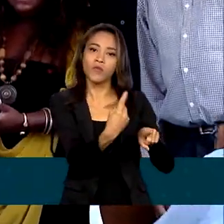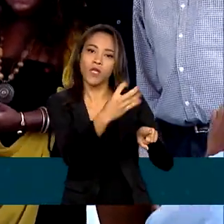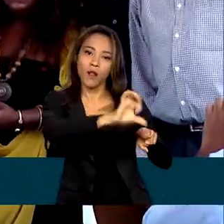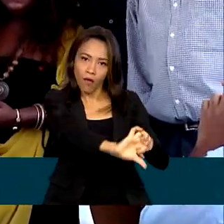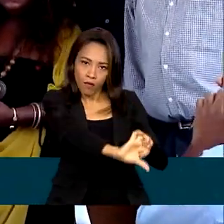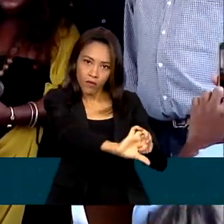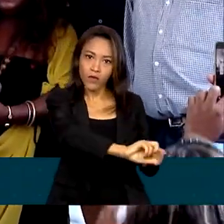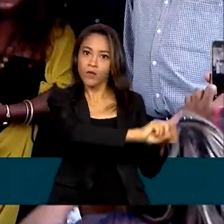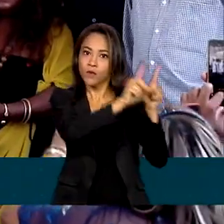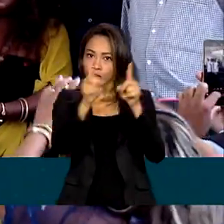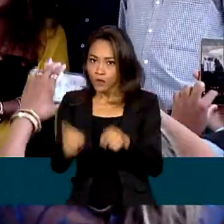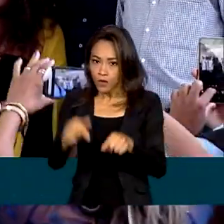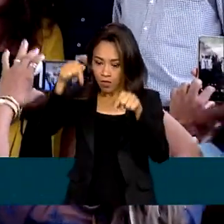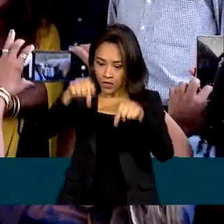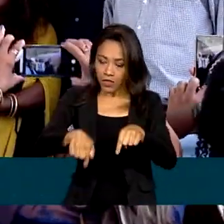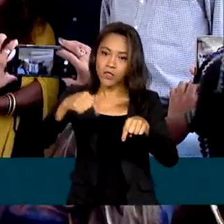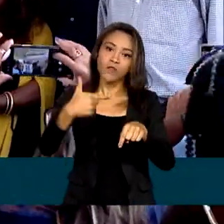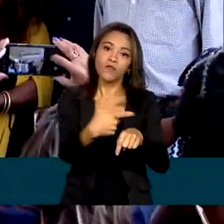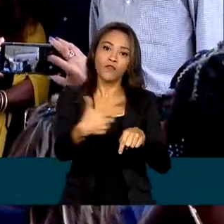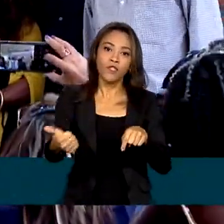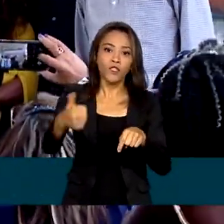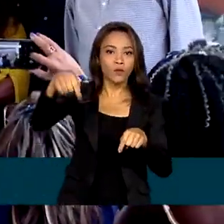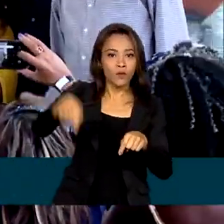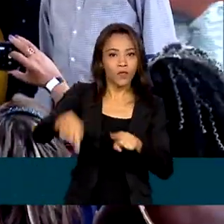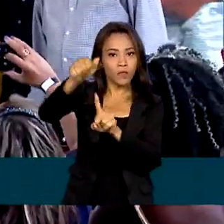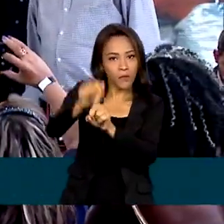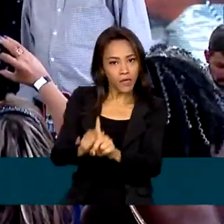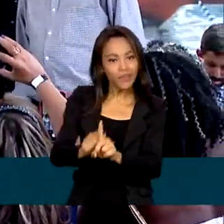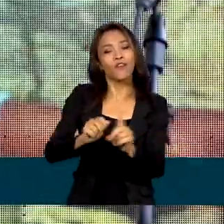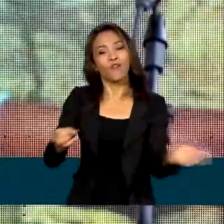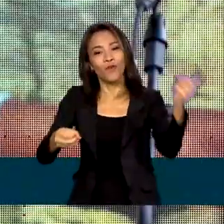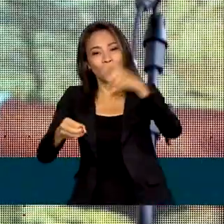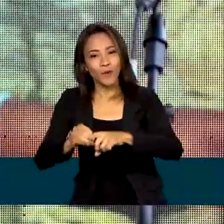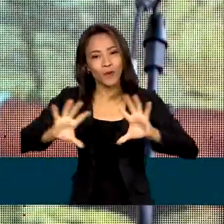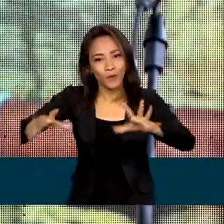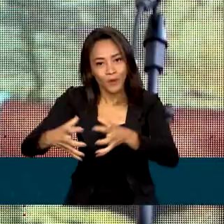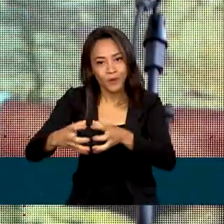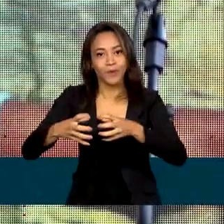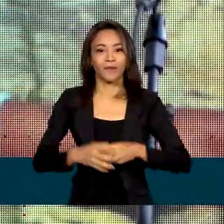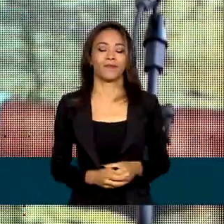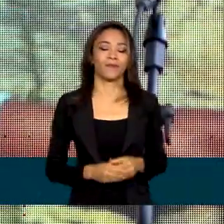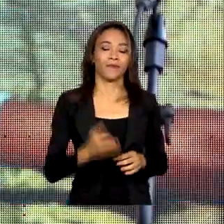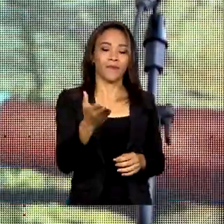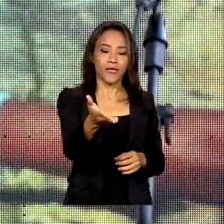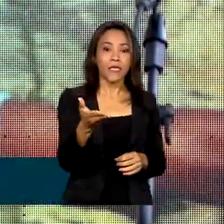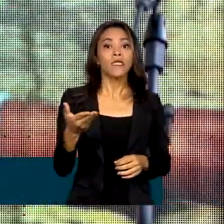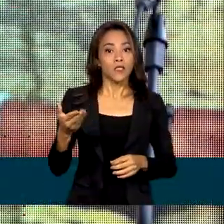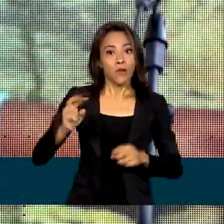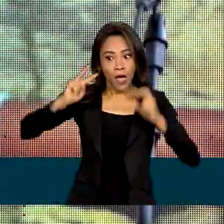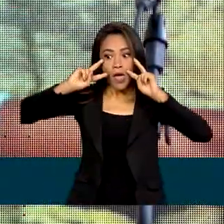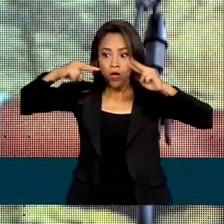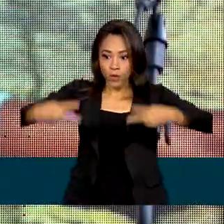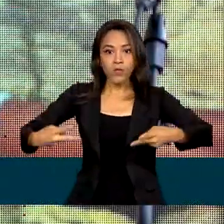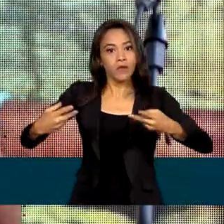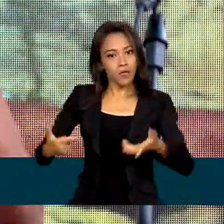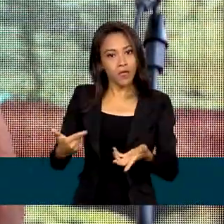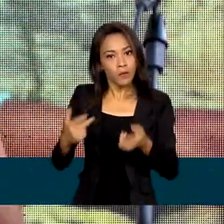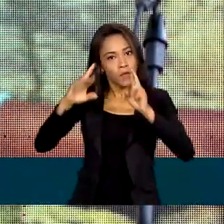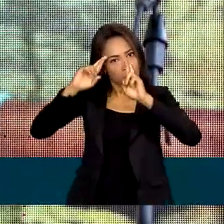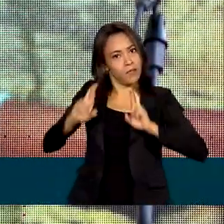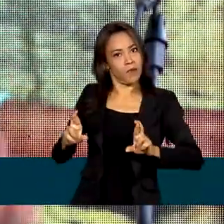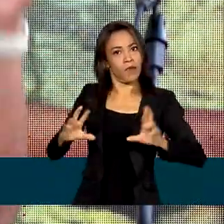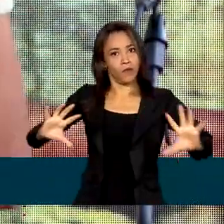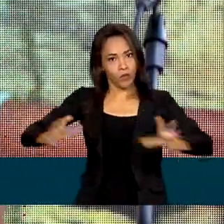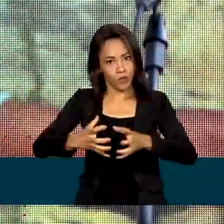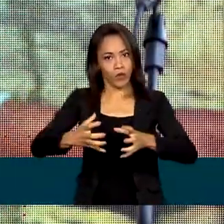No dia 21 deste mês, o IPHAN restituiu o colegiado. Isso é reconhecimento, isso é respeito. É o que a gente mais precisa. E esse